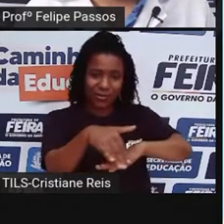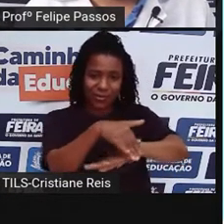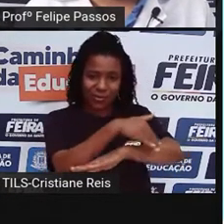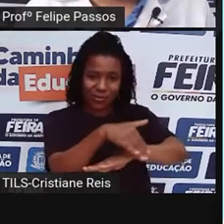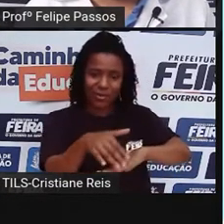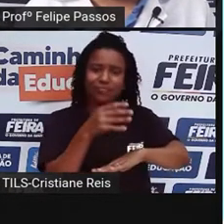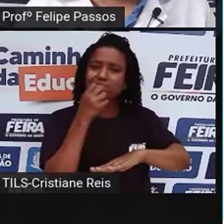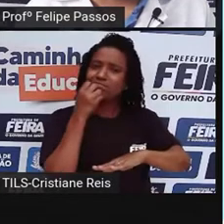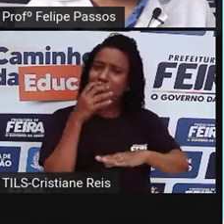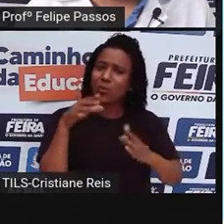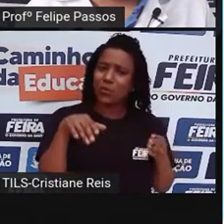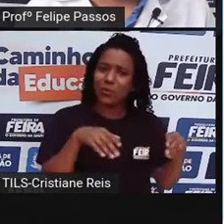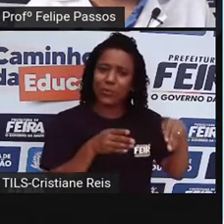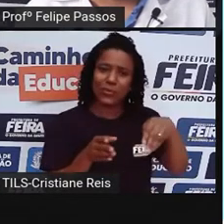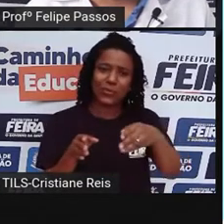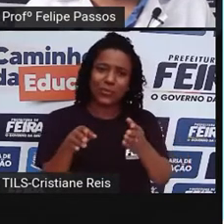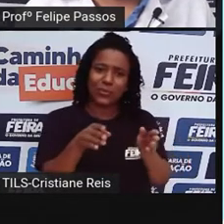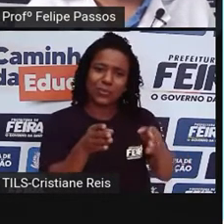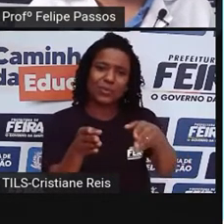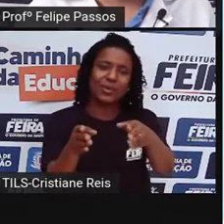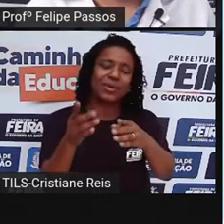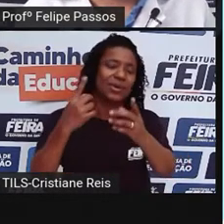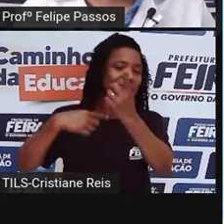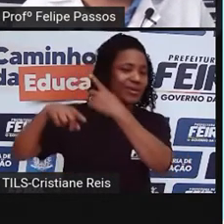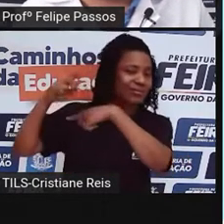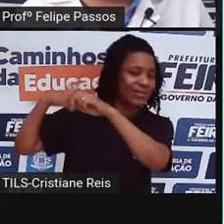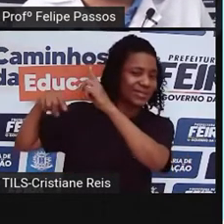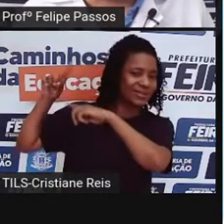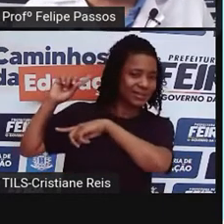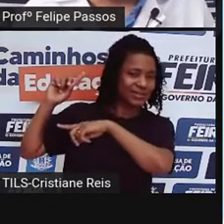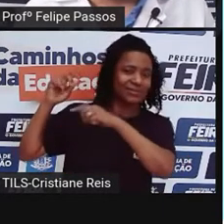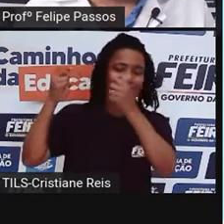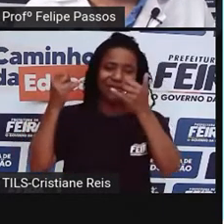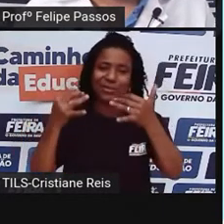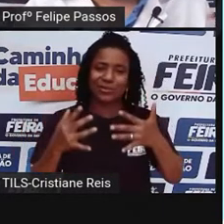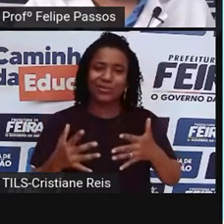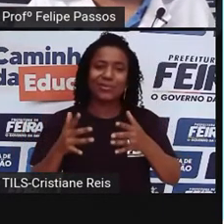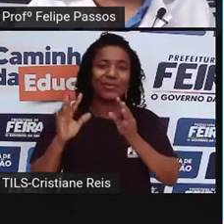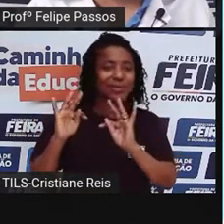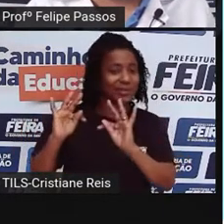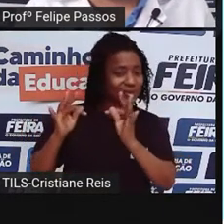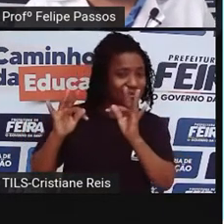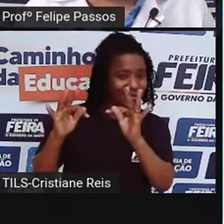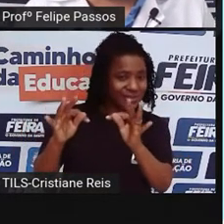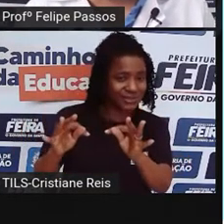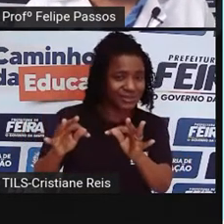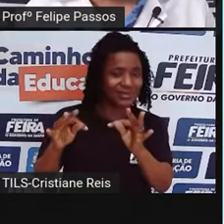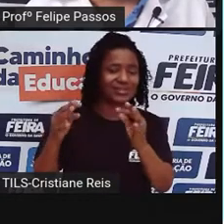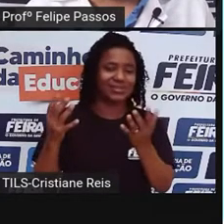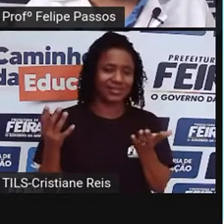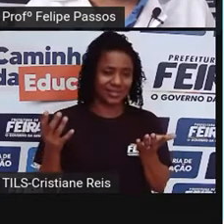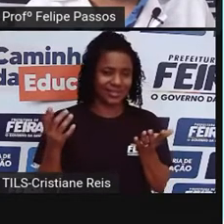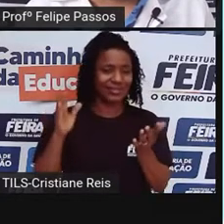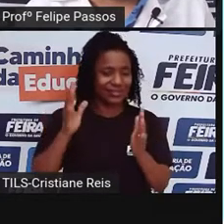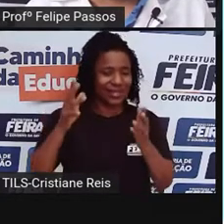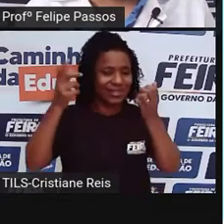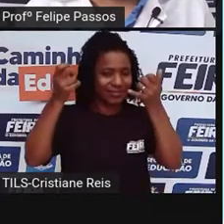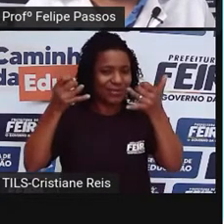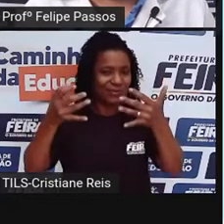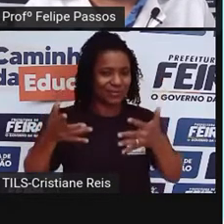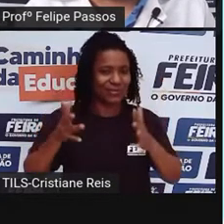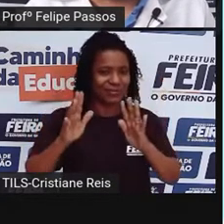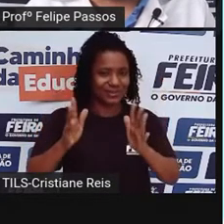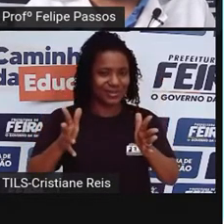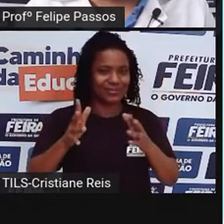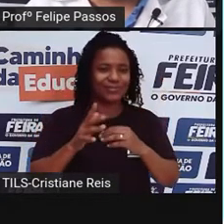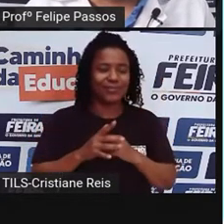gente já teve essa discussão aí algumas aulas atrás sobre o que é ferramenta e que é tecnologia, né? Na verdade já tem mais de um mês isso, mas se